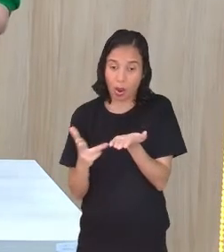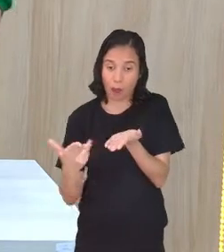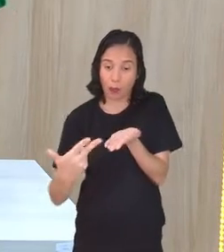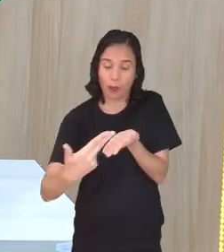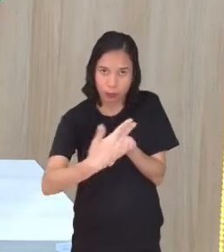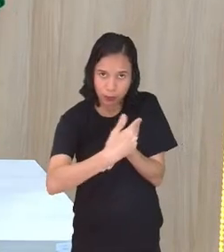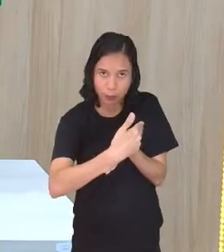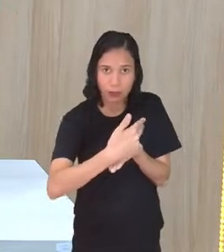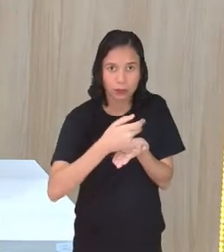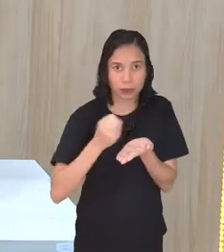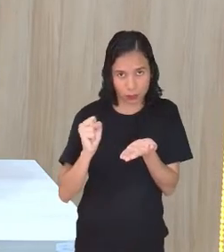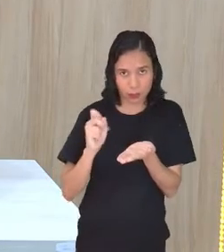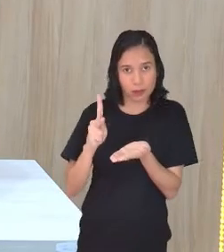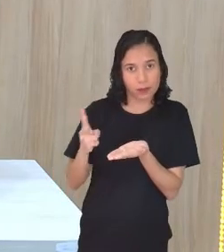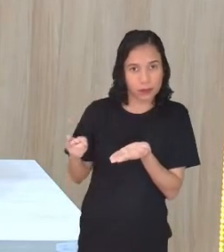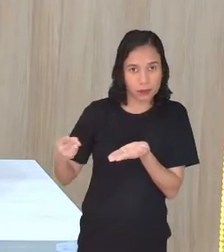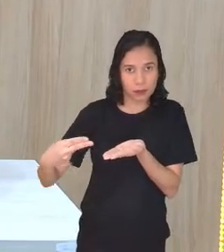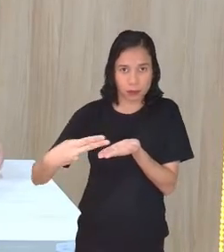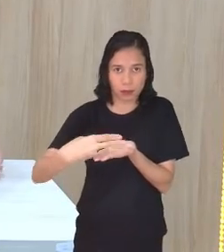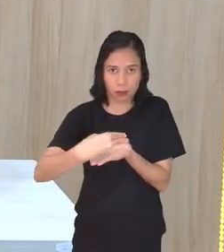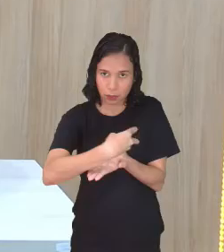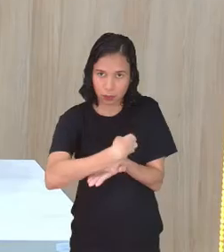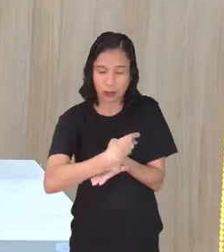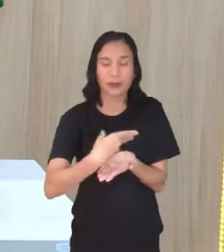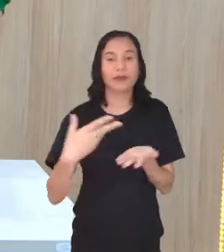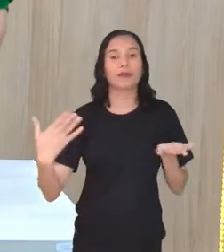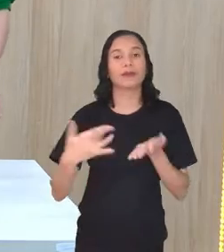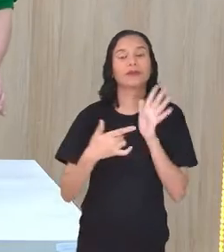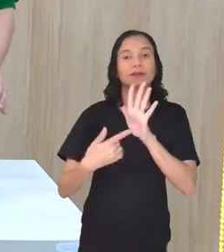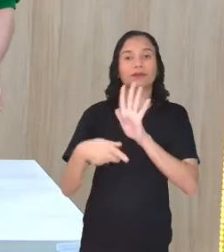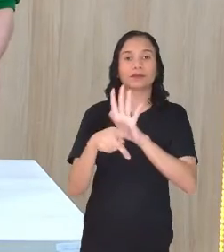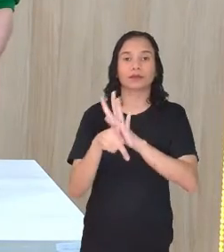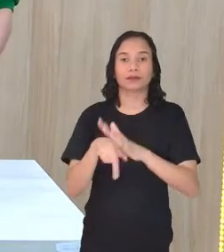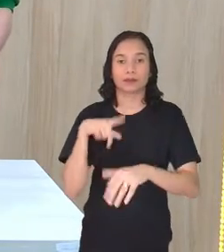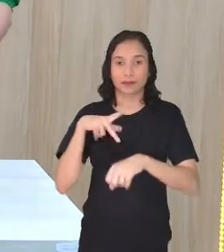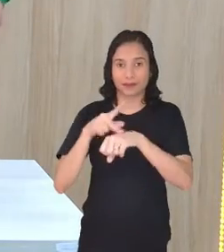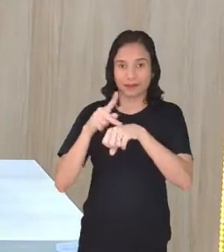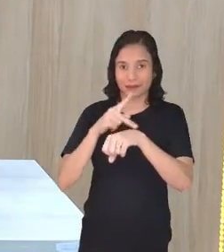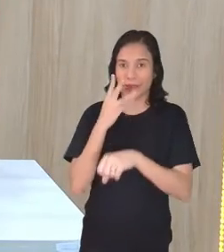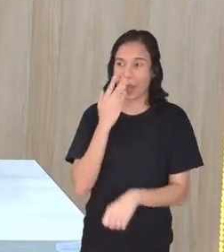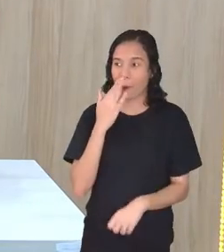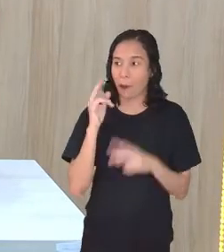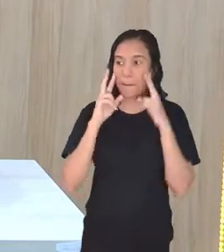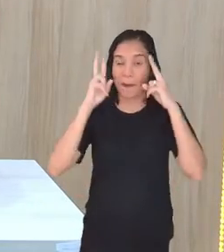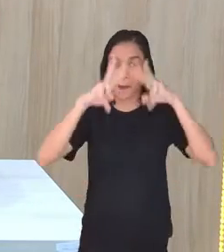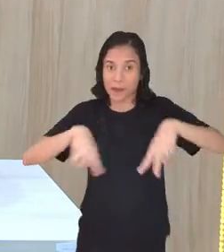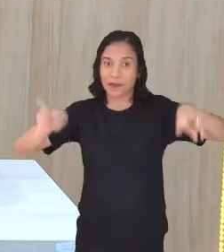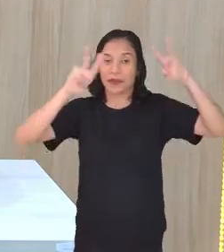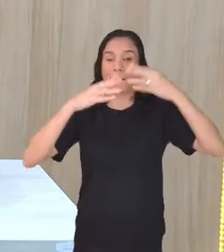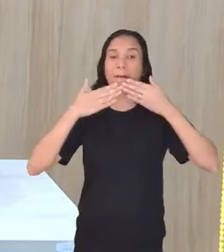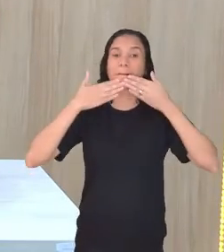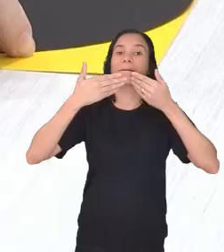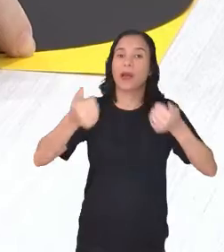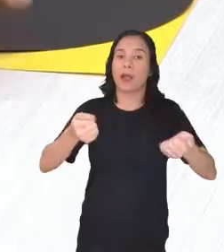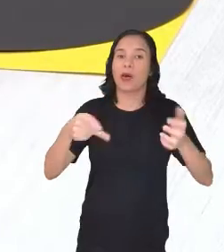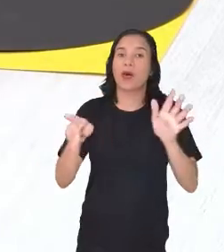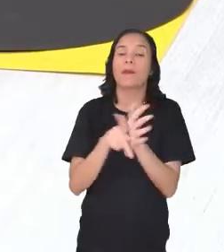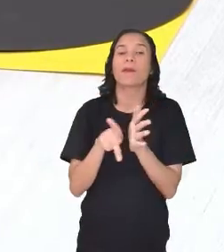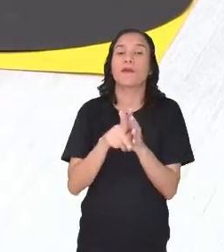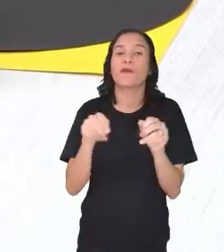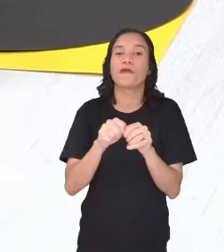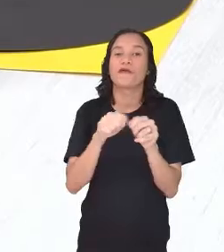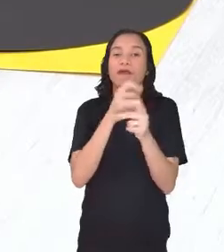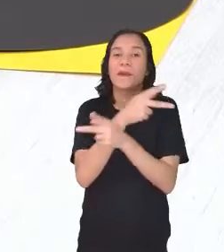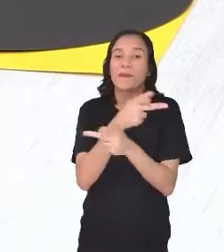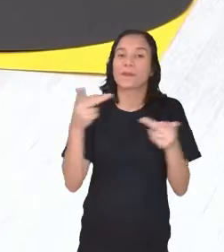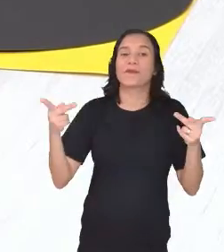que aqui eu vou representar no preto. Por quê? Porque eu quero montar aqui para